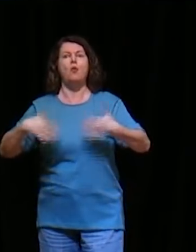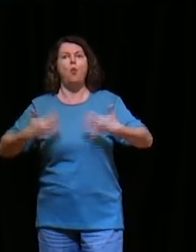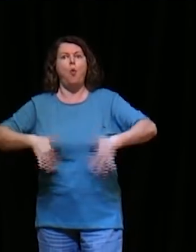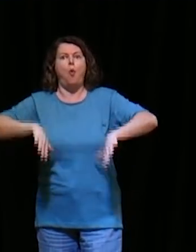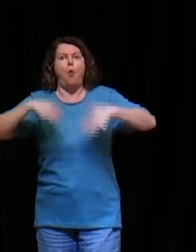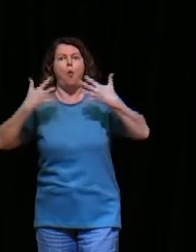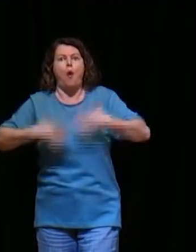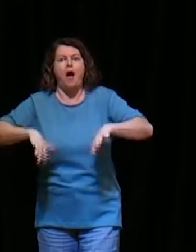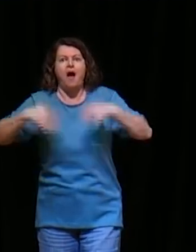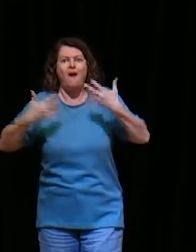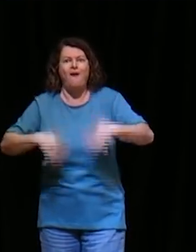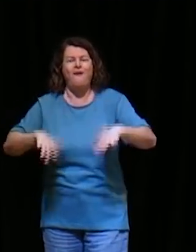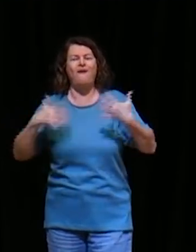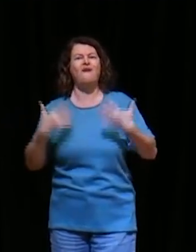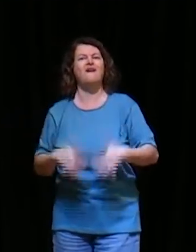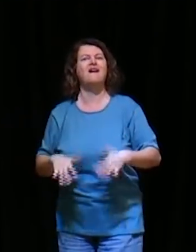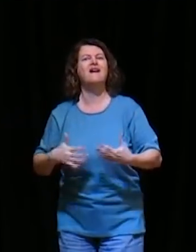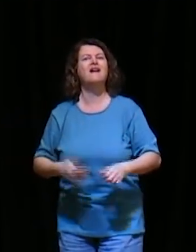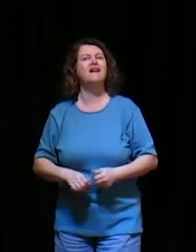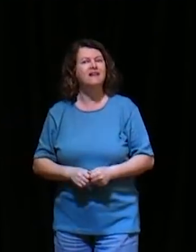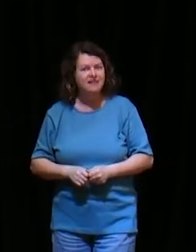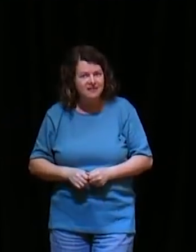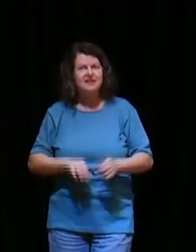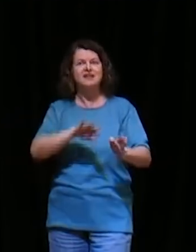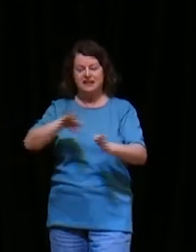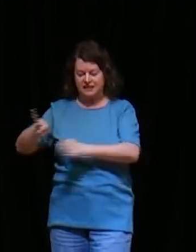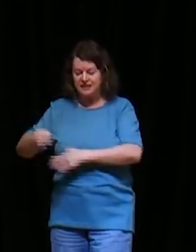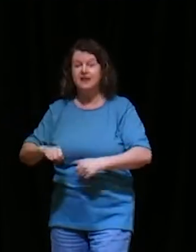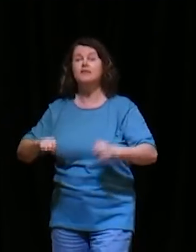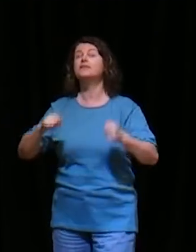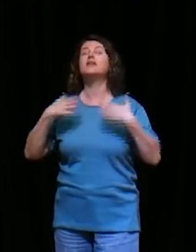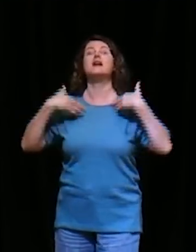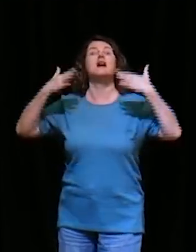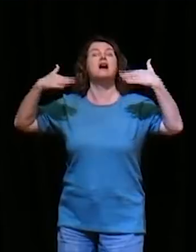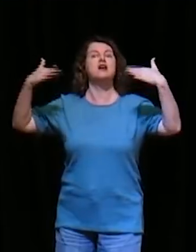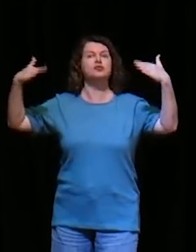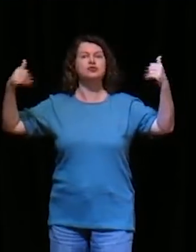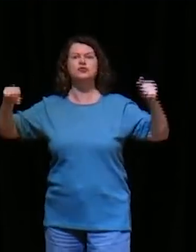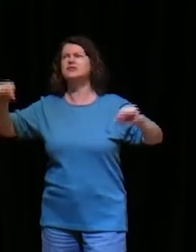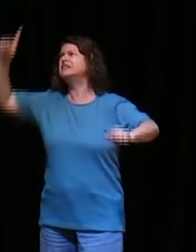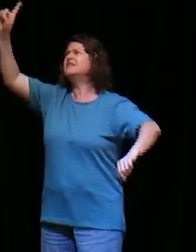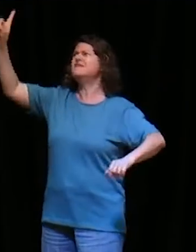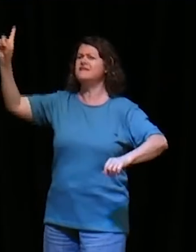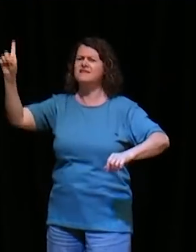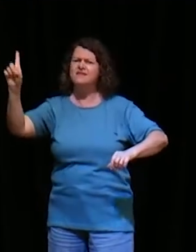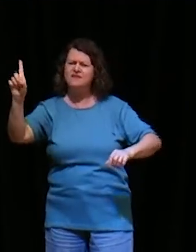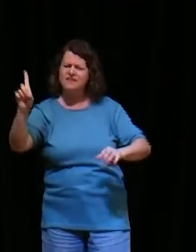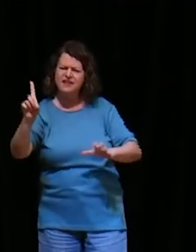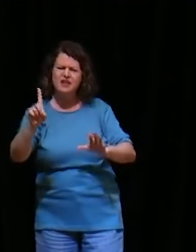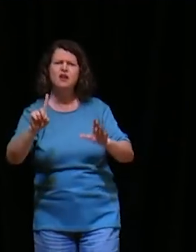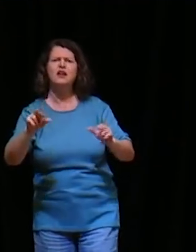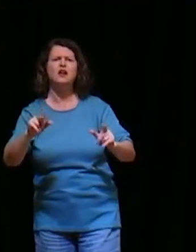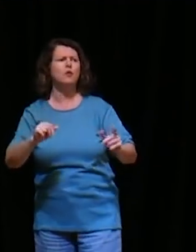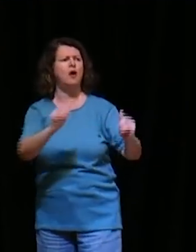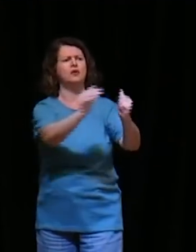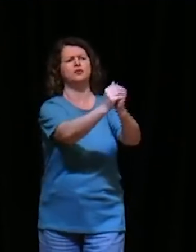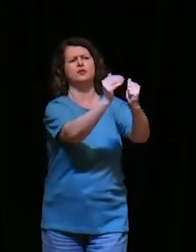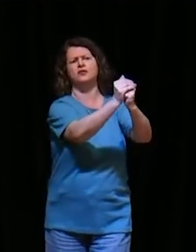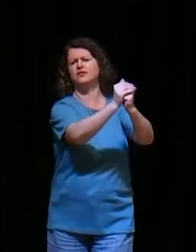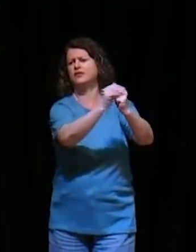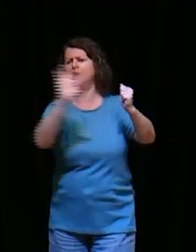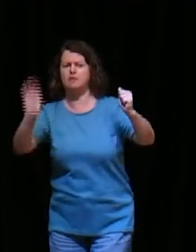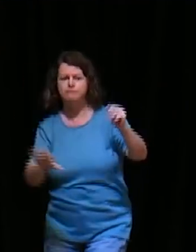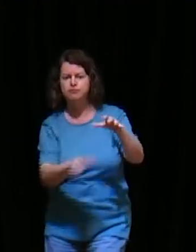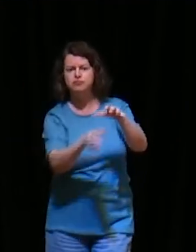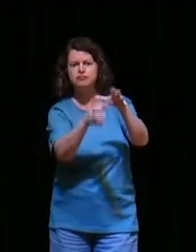dizendo, o seguinte, que há um anjo, que ele tem um incensário, de ouro, ele recolhe, as orações, as suas orações, as minhas